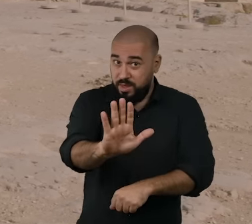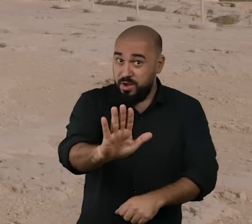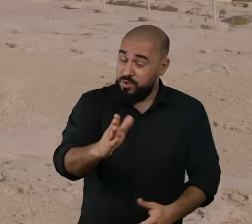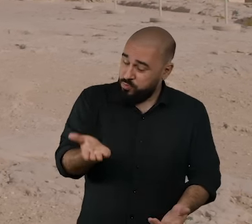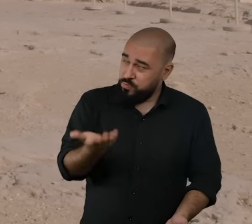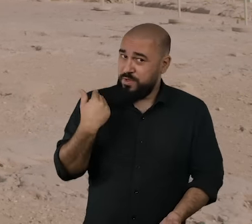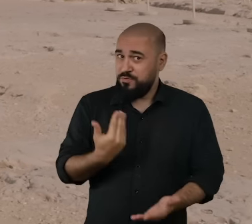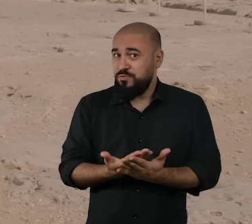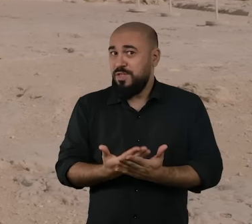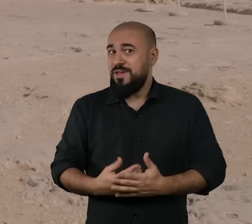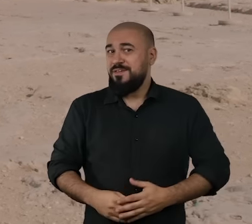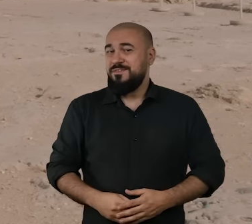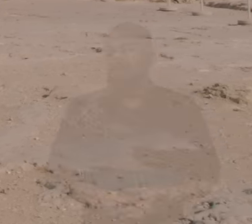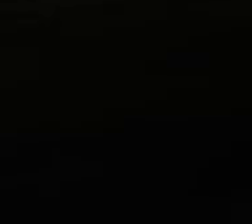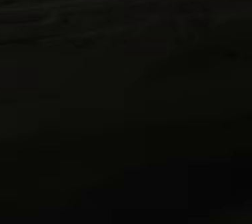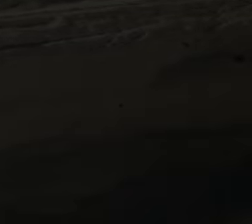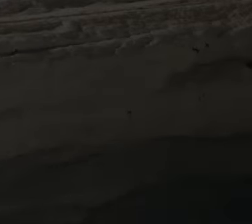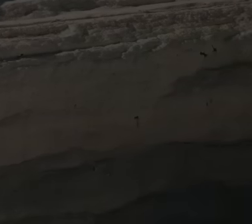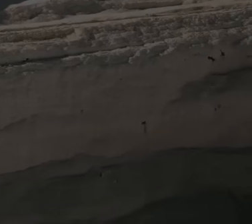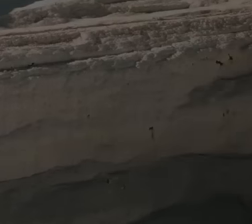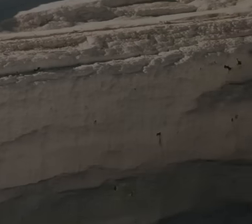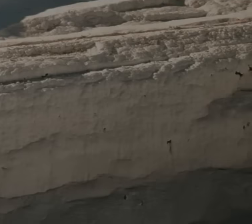sai daí porque o nosso programa começa já já.